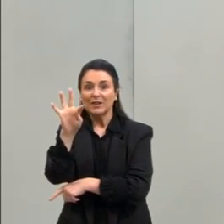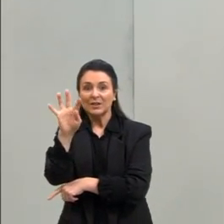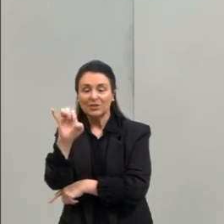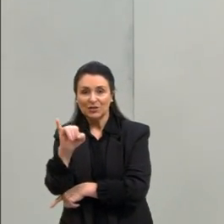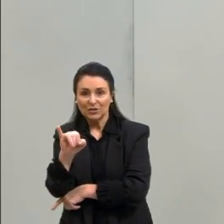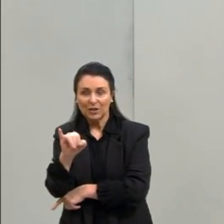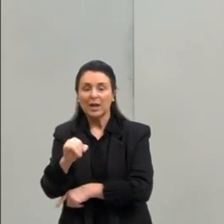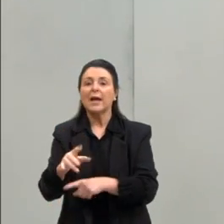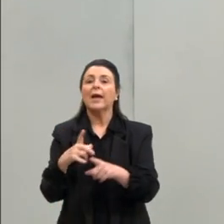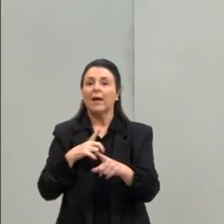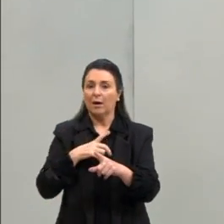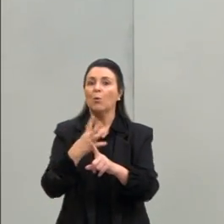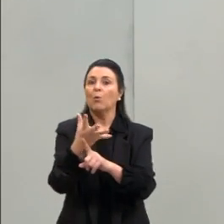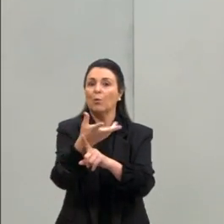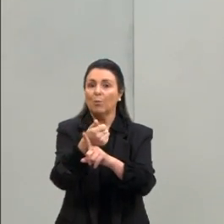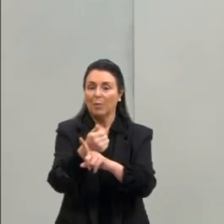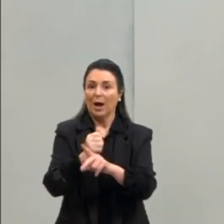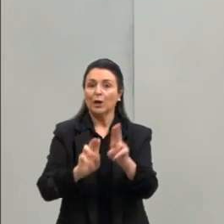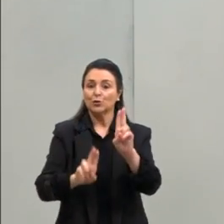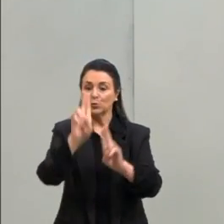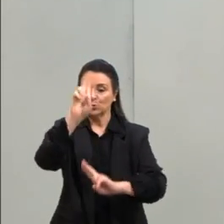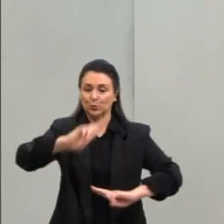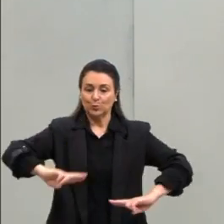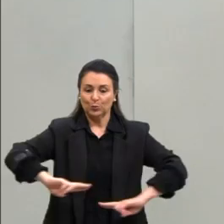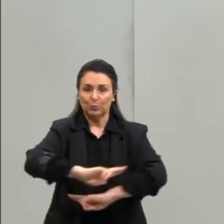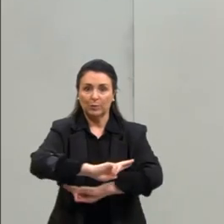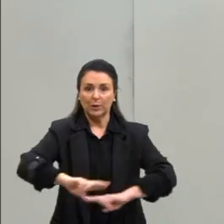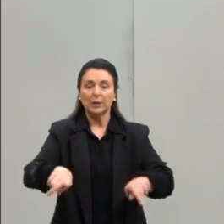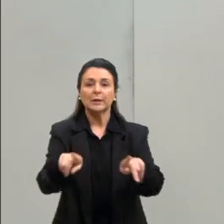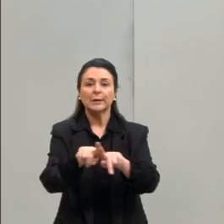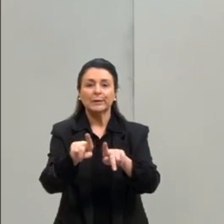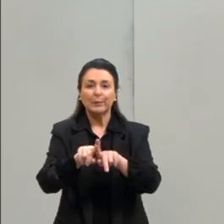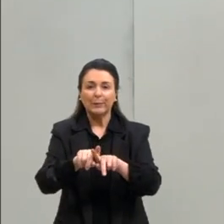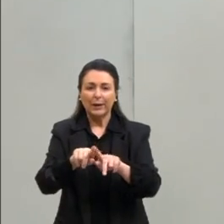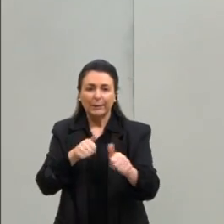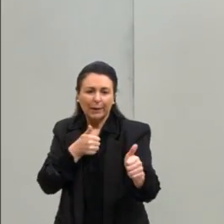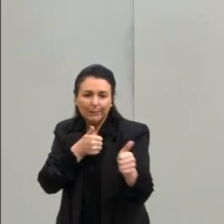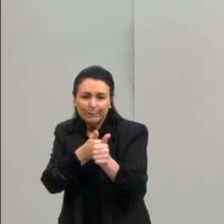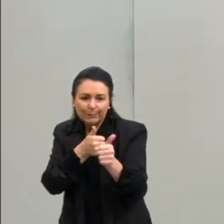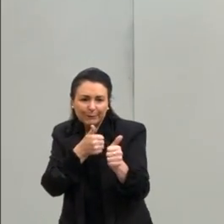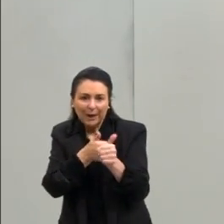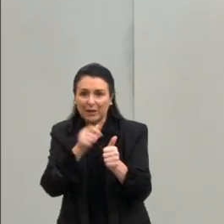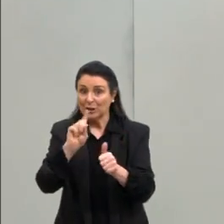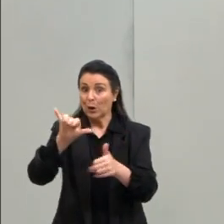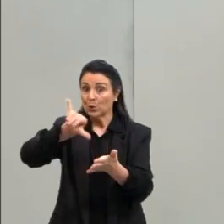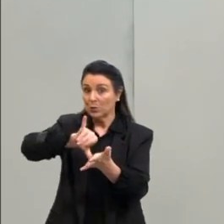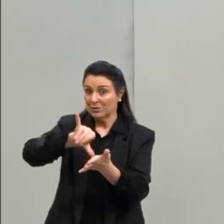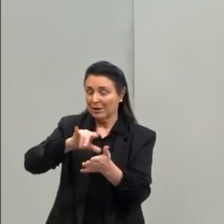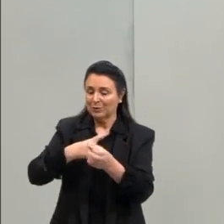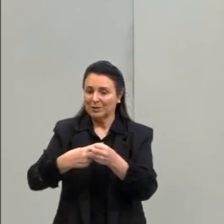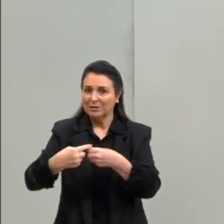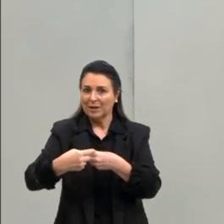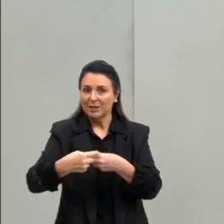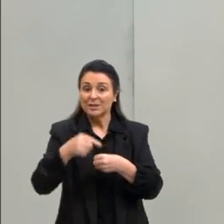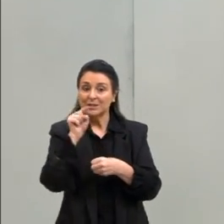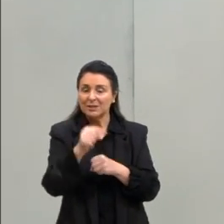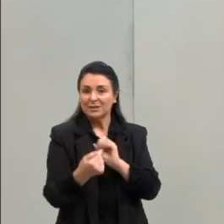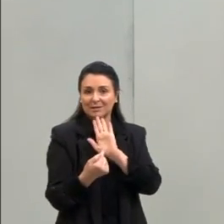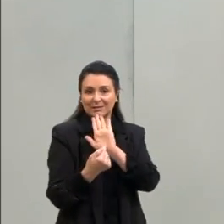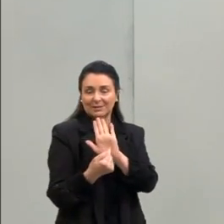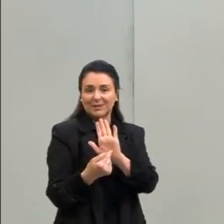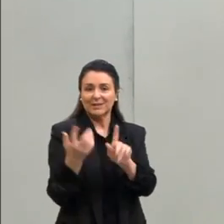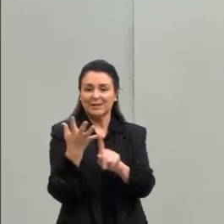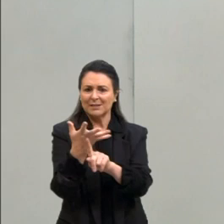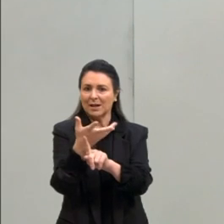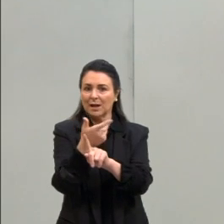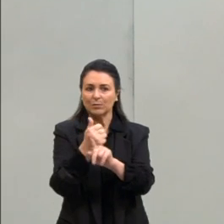periférica que nasce do contraponto, da revolta, do manifesto, e ele expressa essa arte